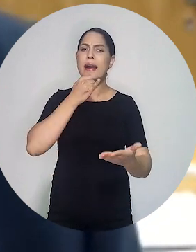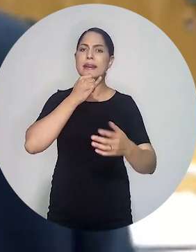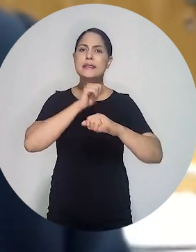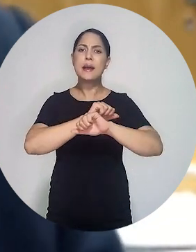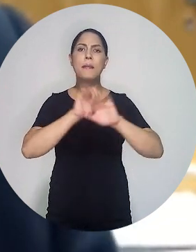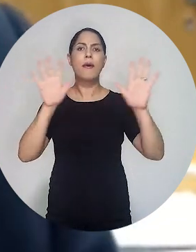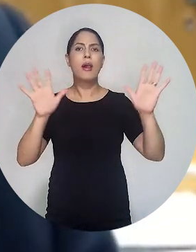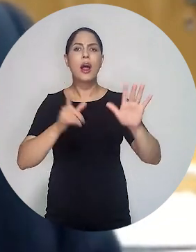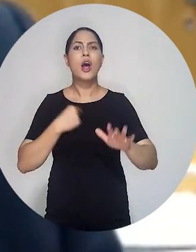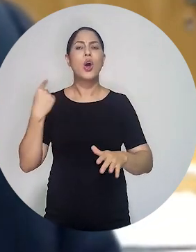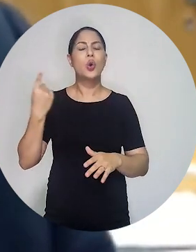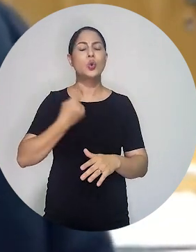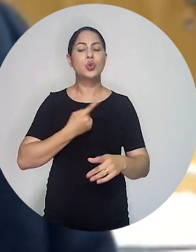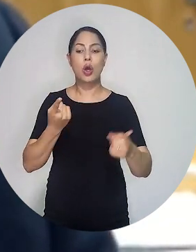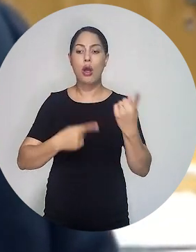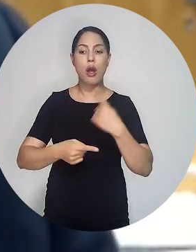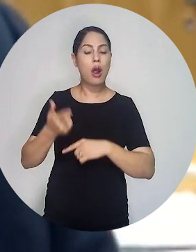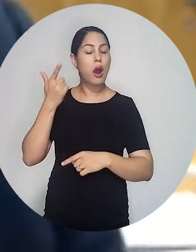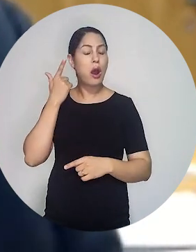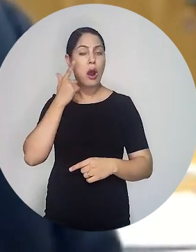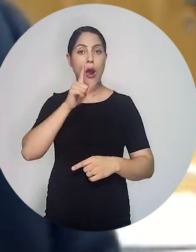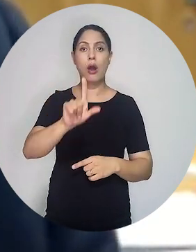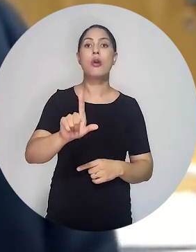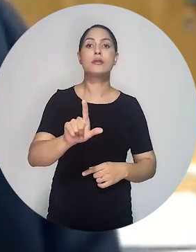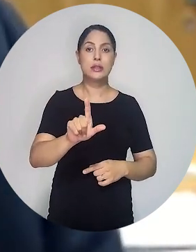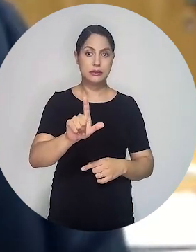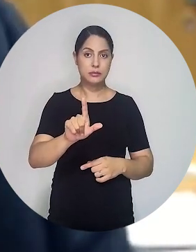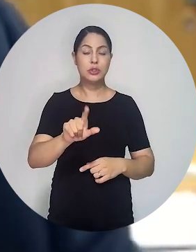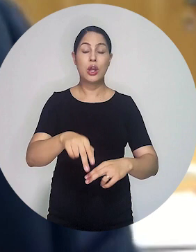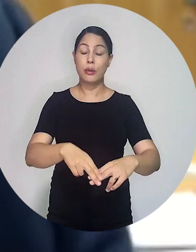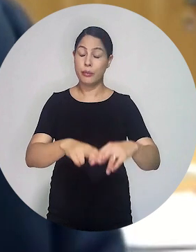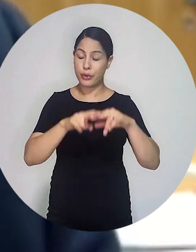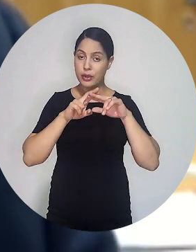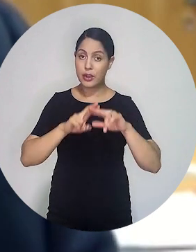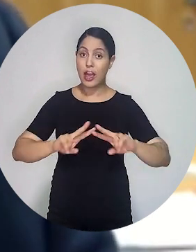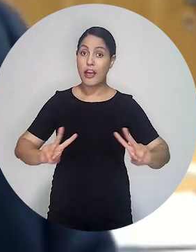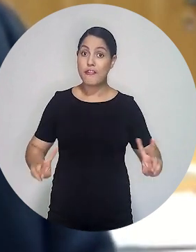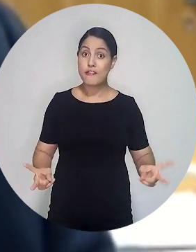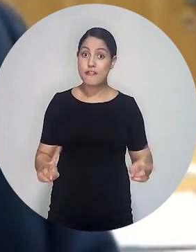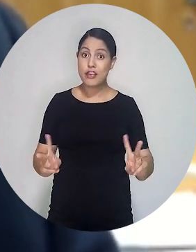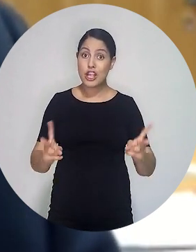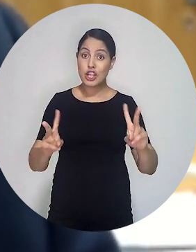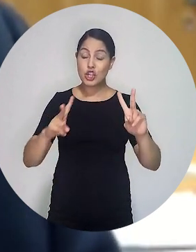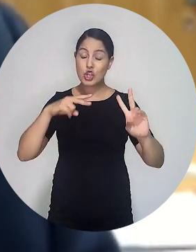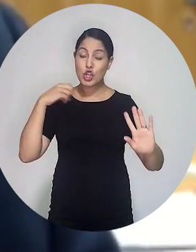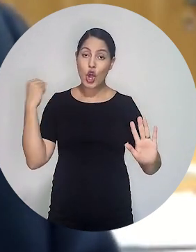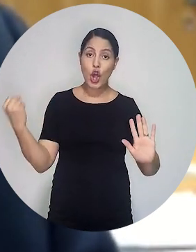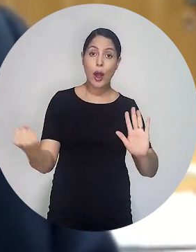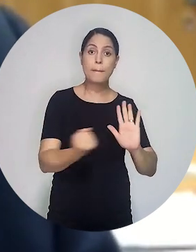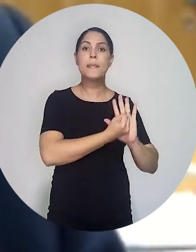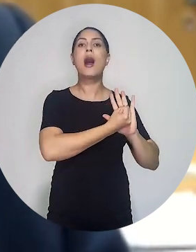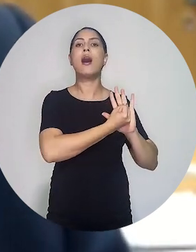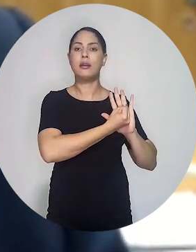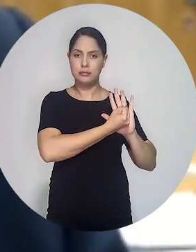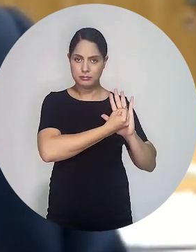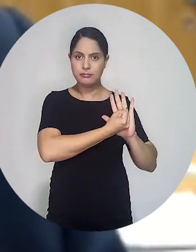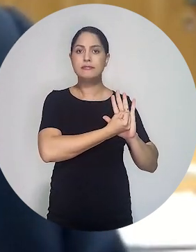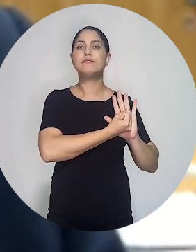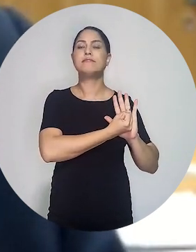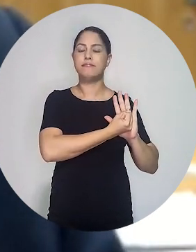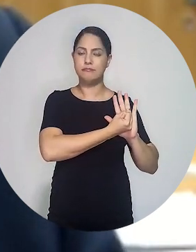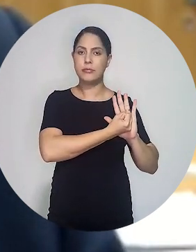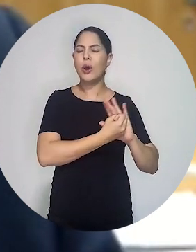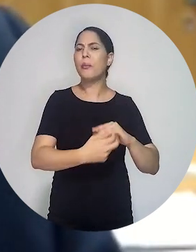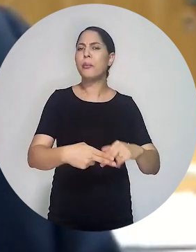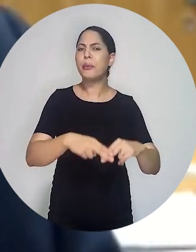maior é o avanço que conseguimos no início da gestão, com aquela grande vitória que marca uma das